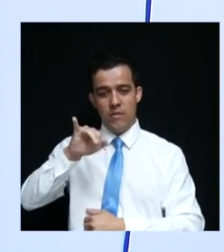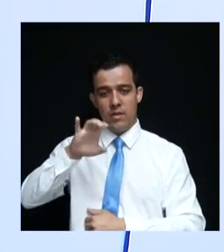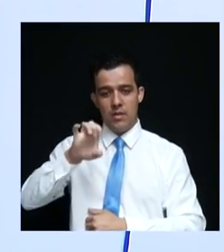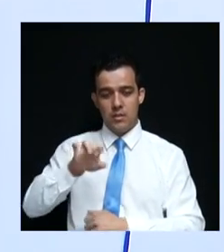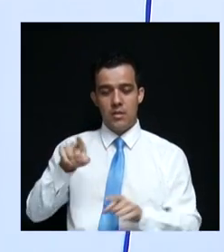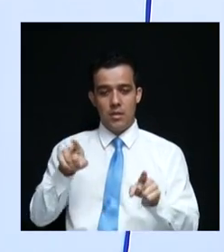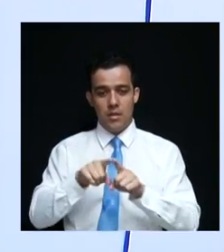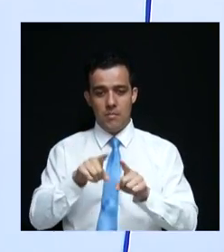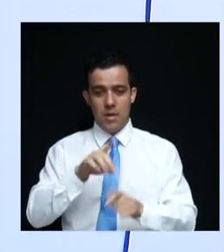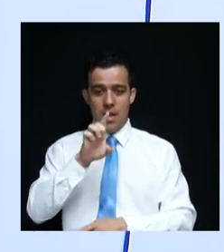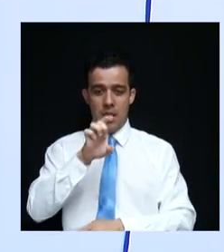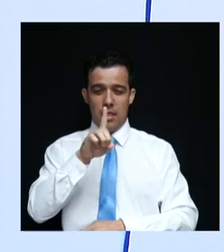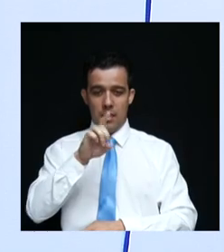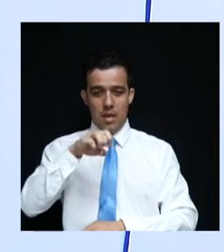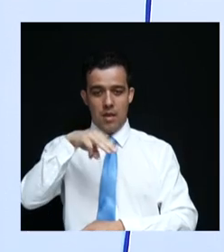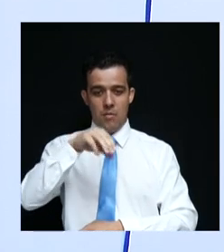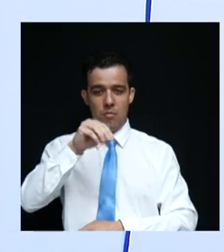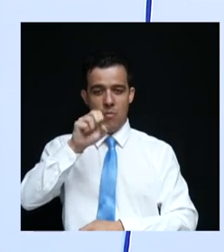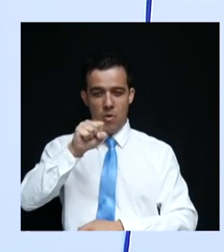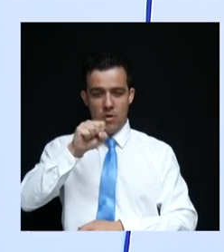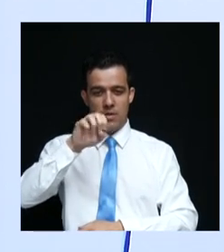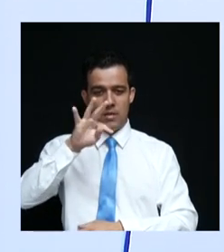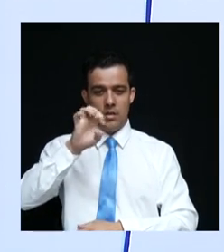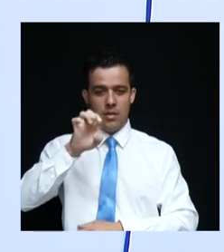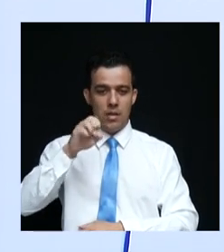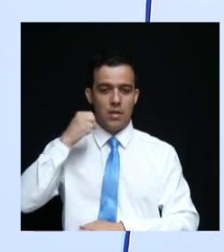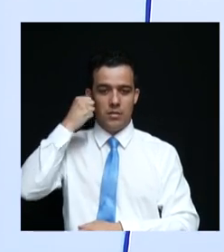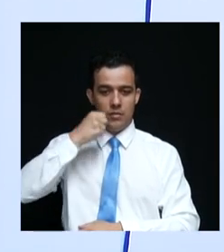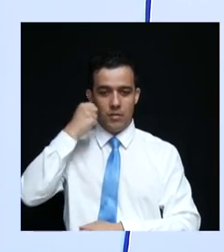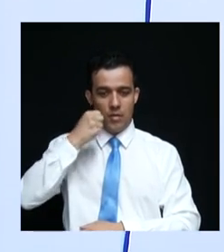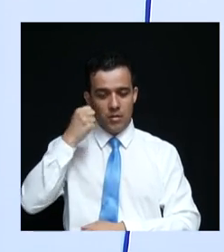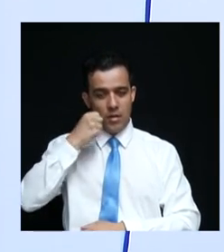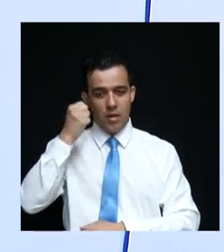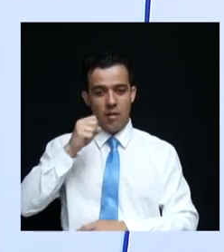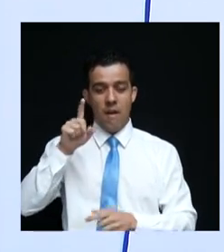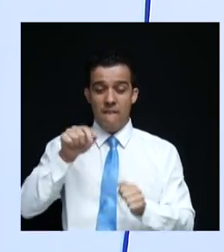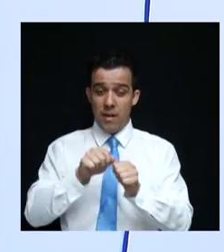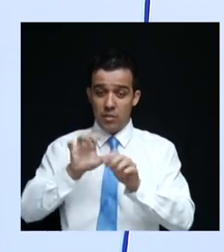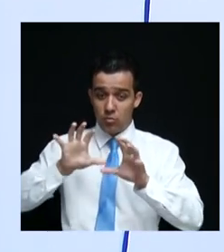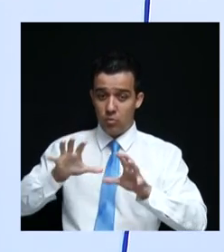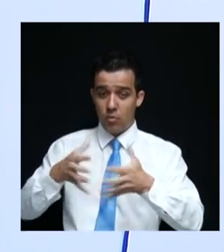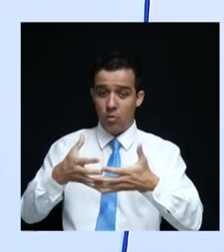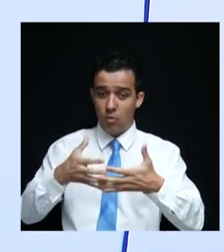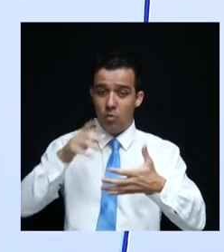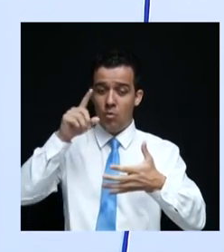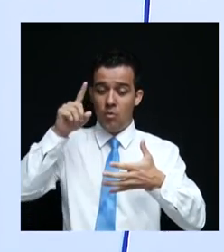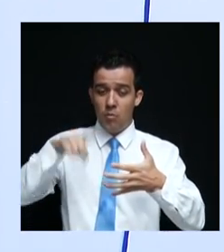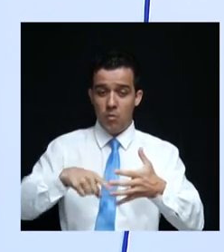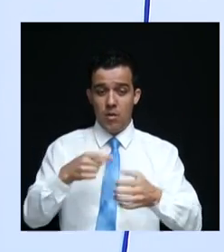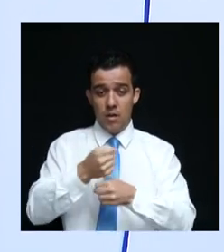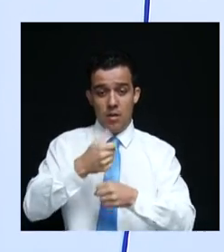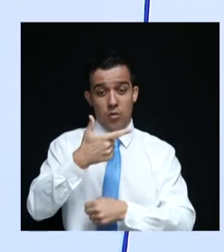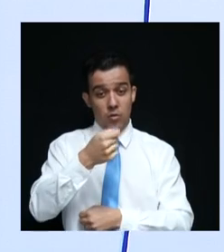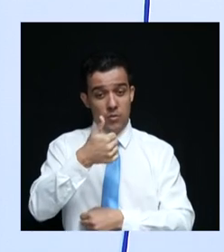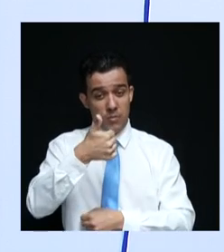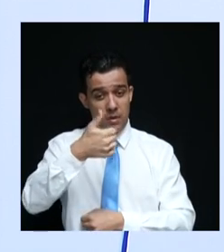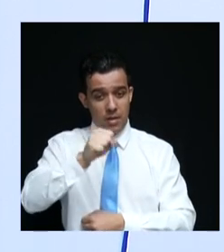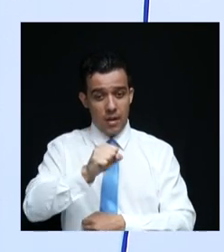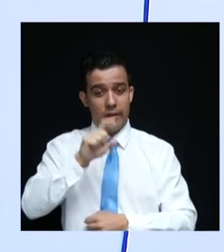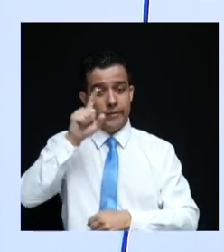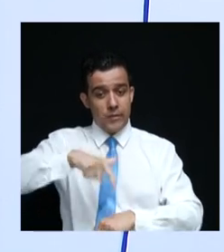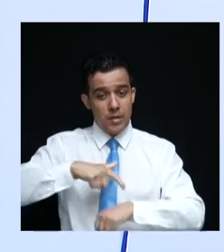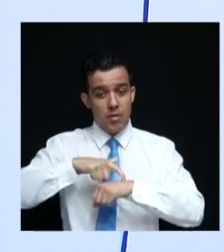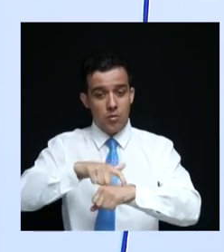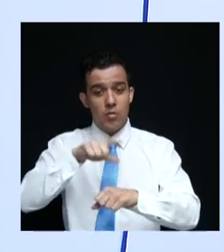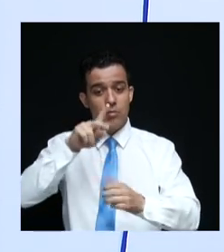Demóstenes como candidato a senador, fazia parte do Chapão de 2010, que, aliás, foi o momento que iniciou